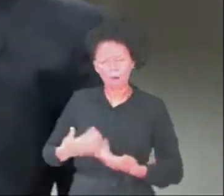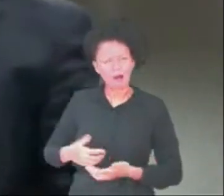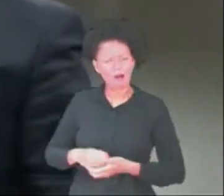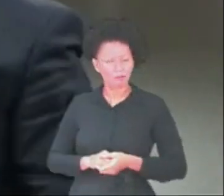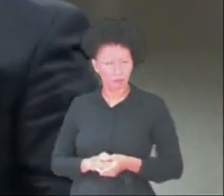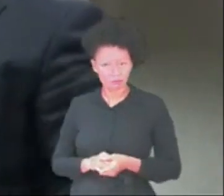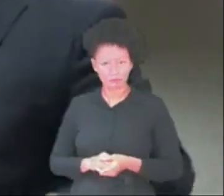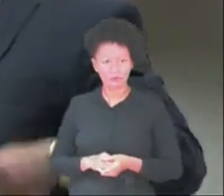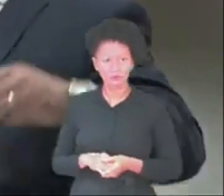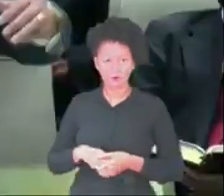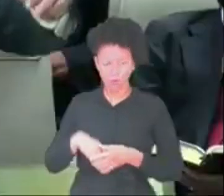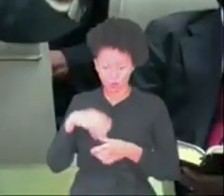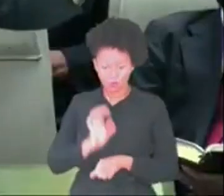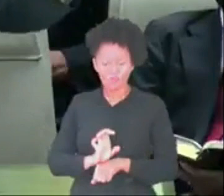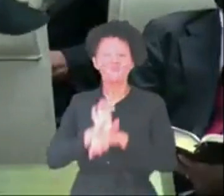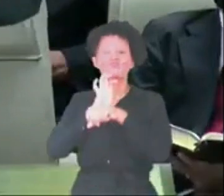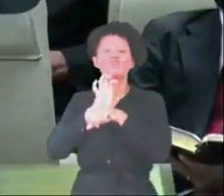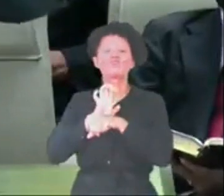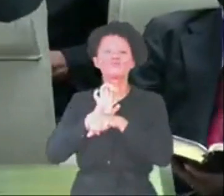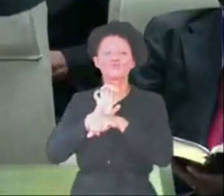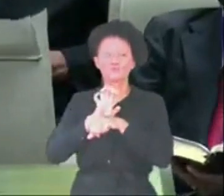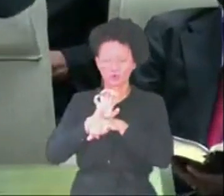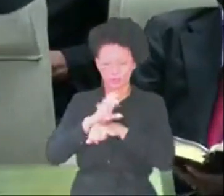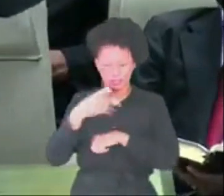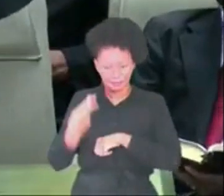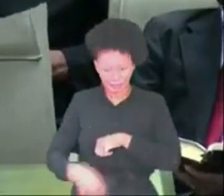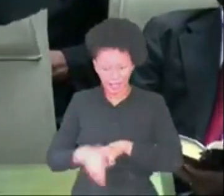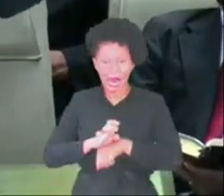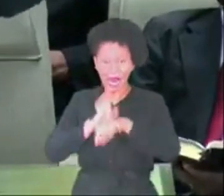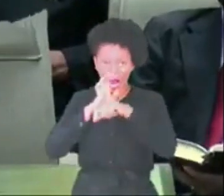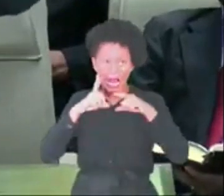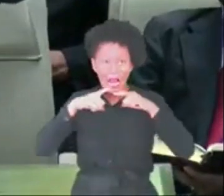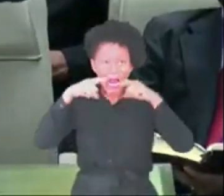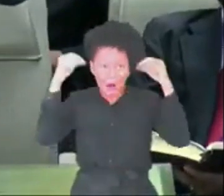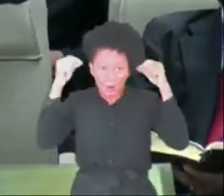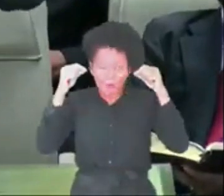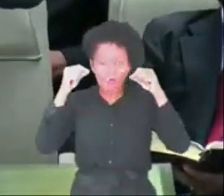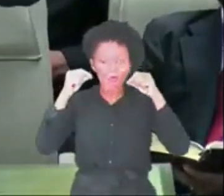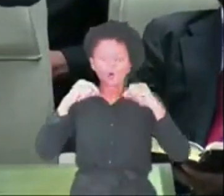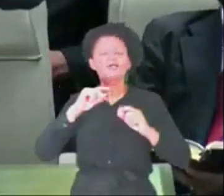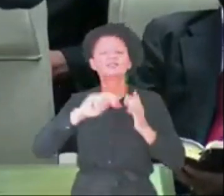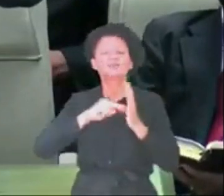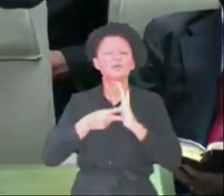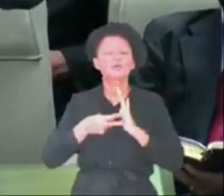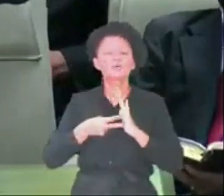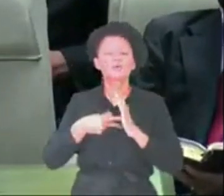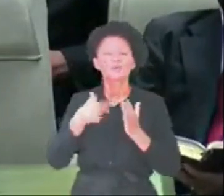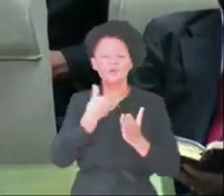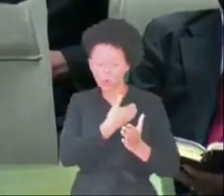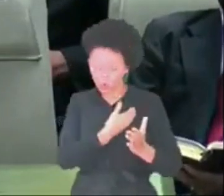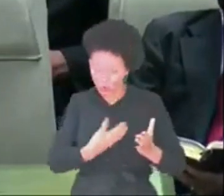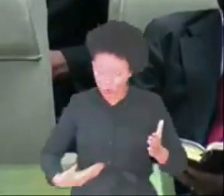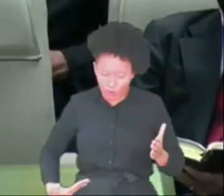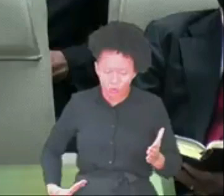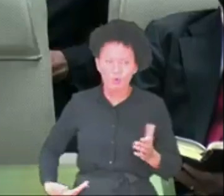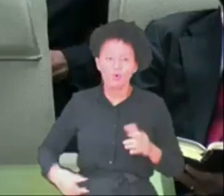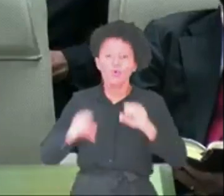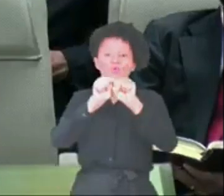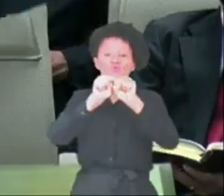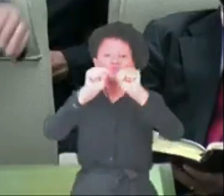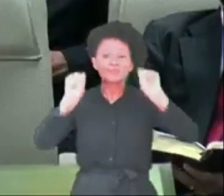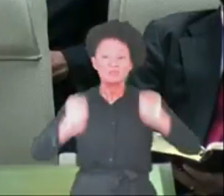O estado, eu falo, o estado não é o estado de Alagoas nem o estado de Pernambuco. O estado que eu falo é o sistema